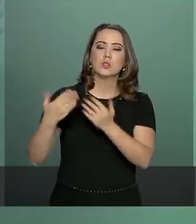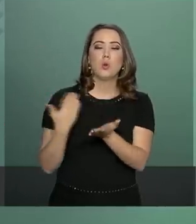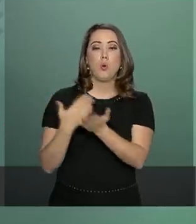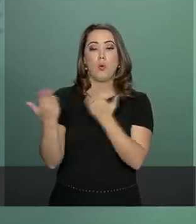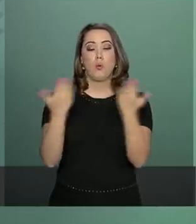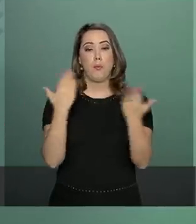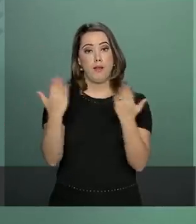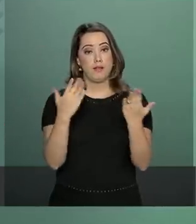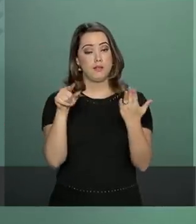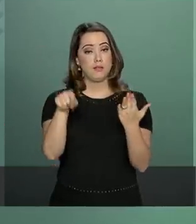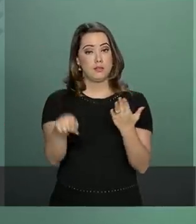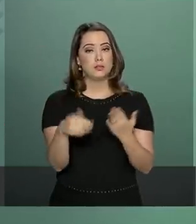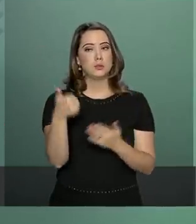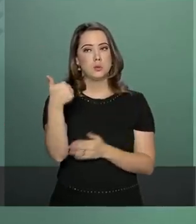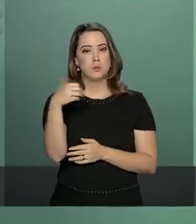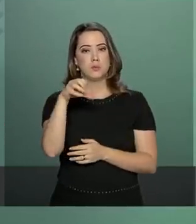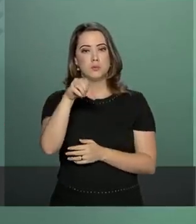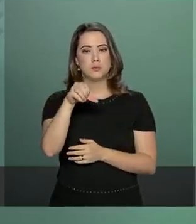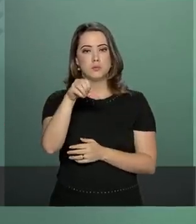1992.